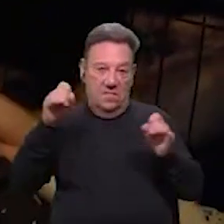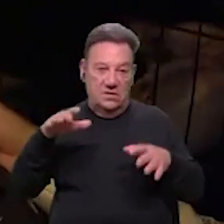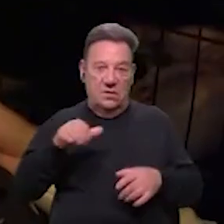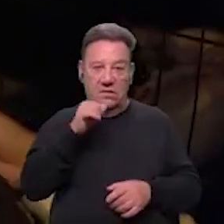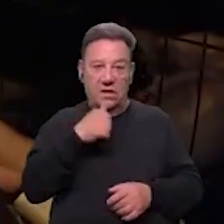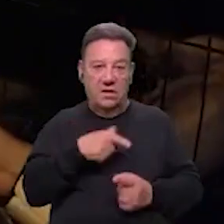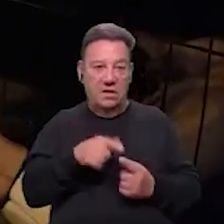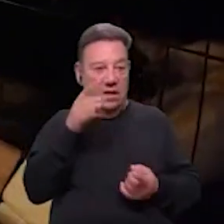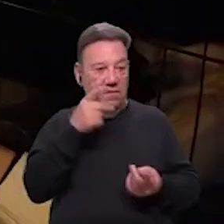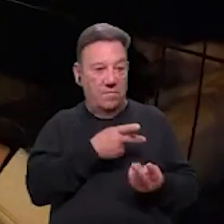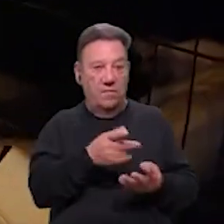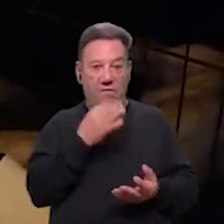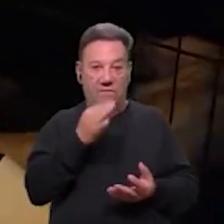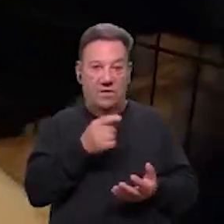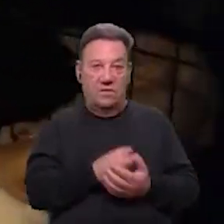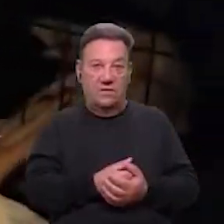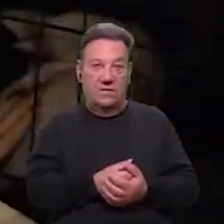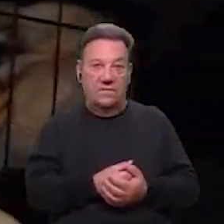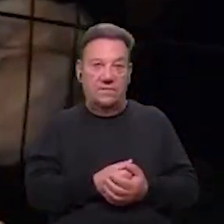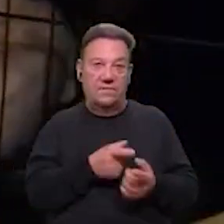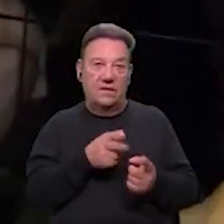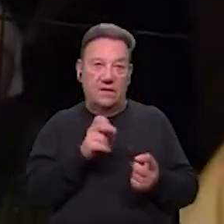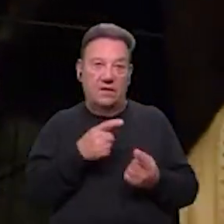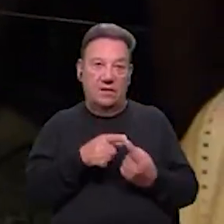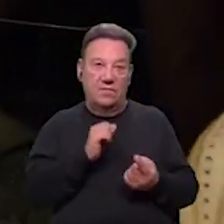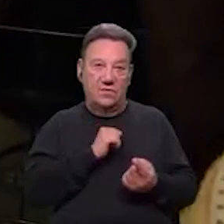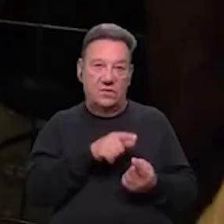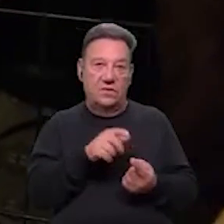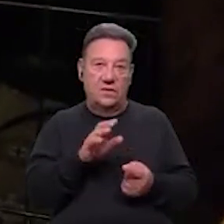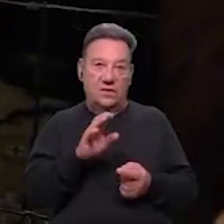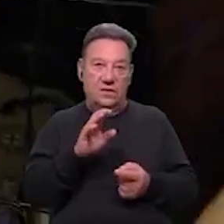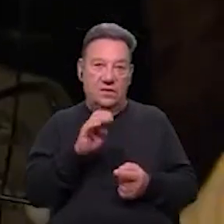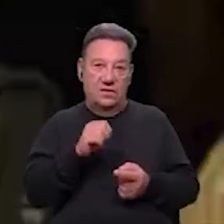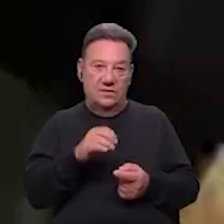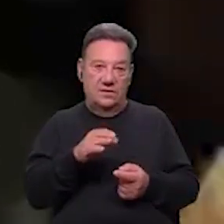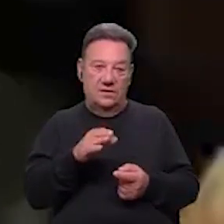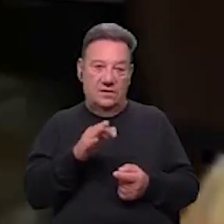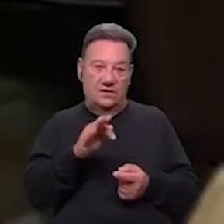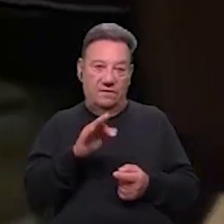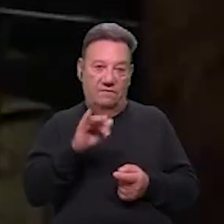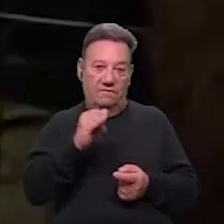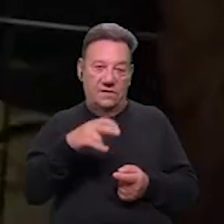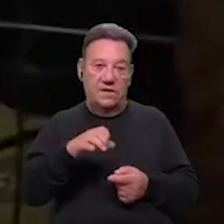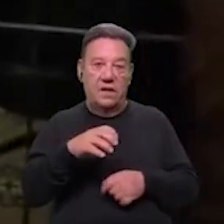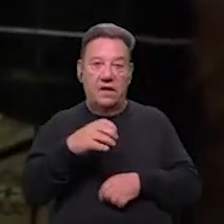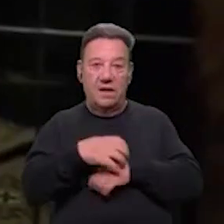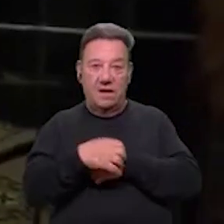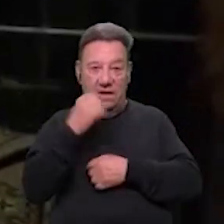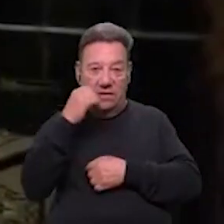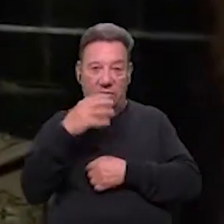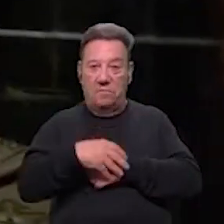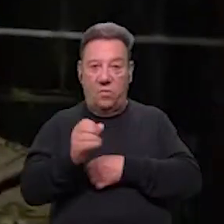temos as nossas criaturas fantásticas. Neste caso temos os nossos Sphinx, que é os nossos gatos sem pêlo, que são super dóceis,